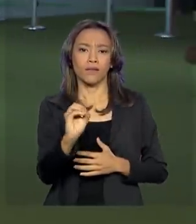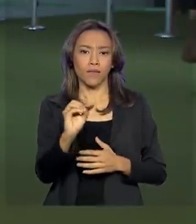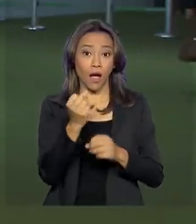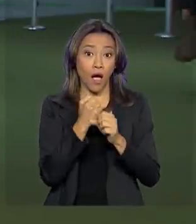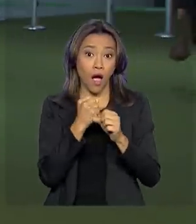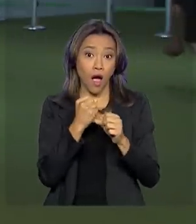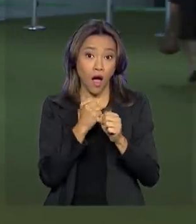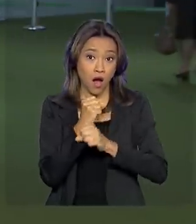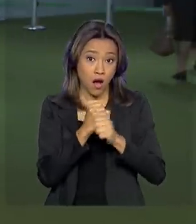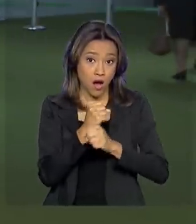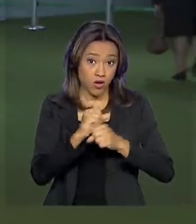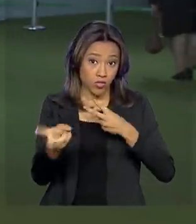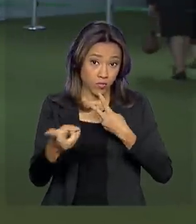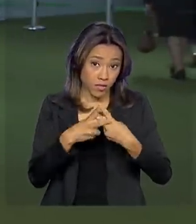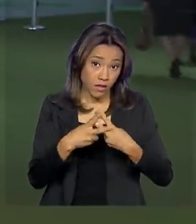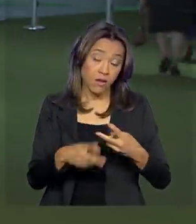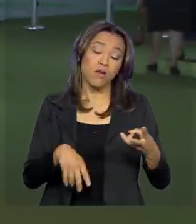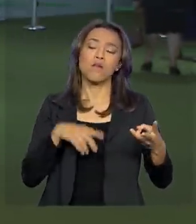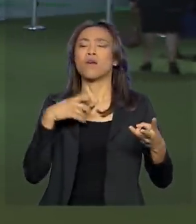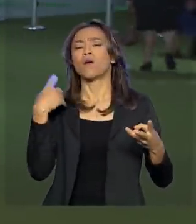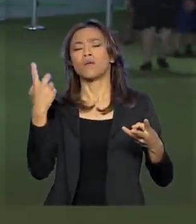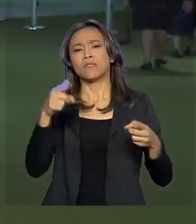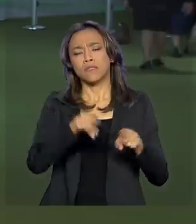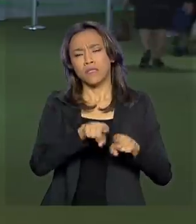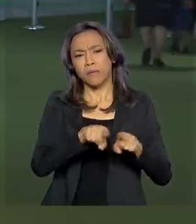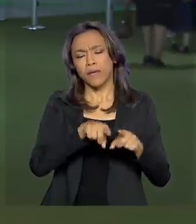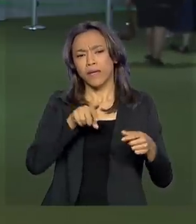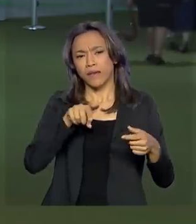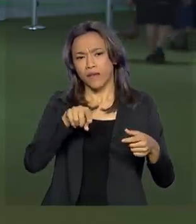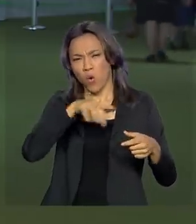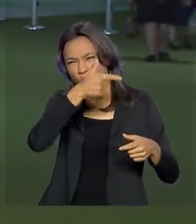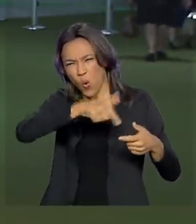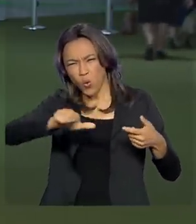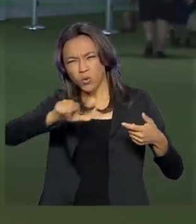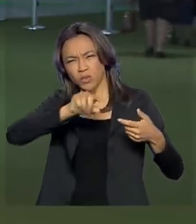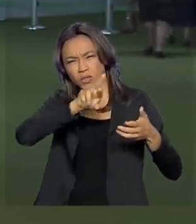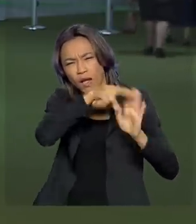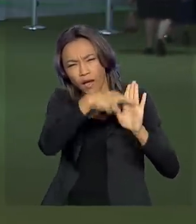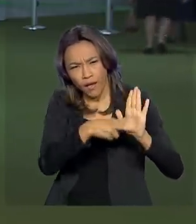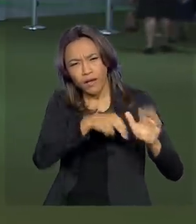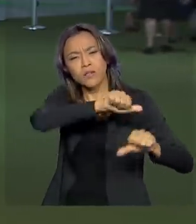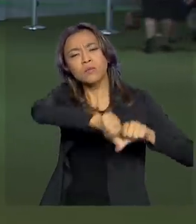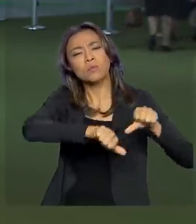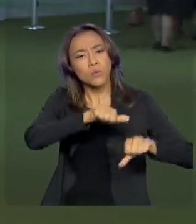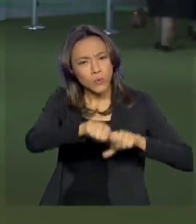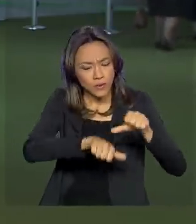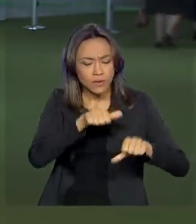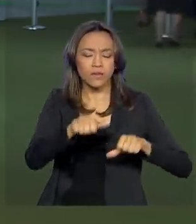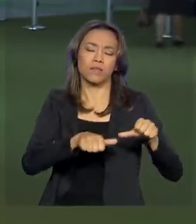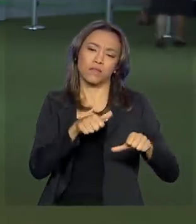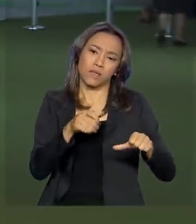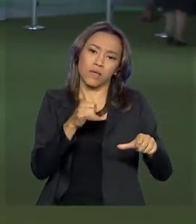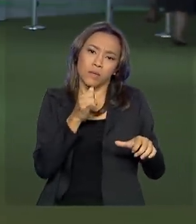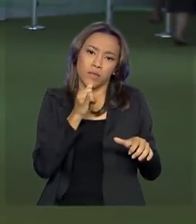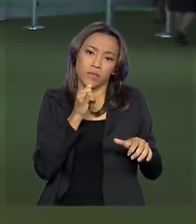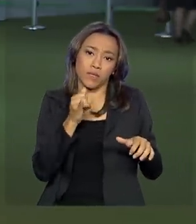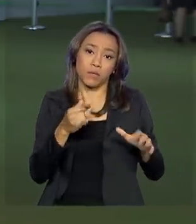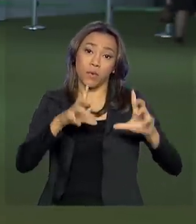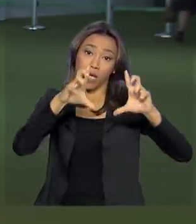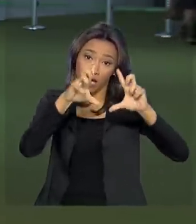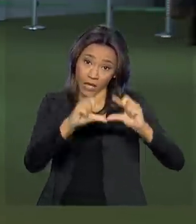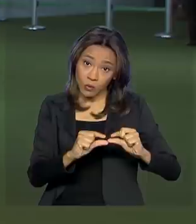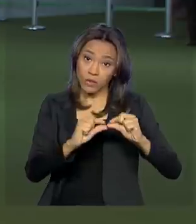prisão, mexe ali também no rol de crimes considerados hediondos e muda as regras para concessão de benefícios como progressão